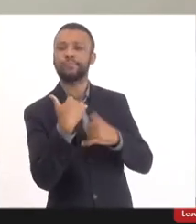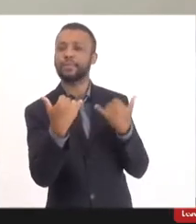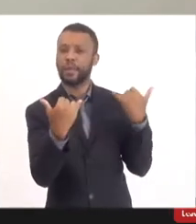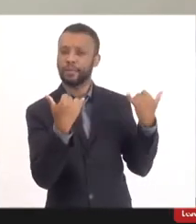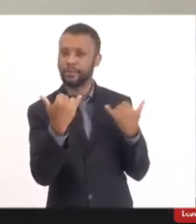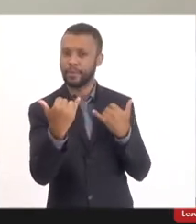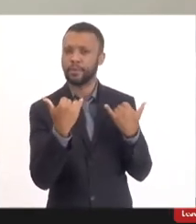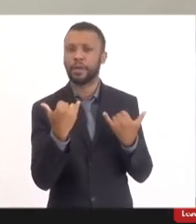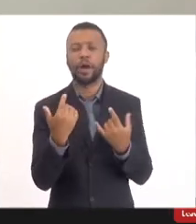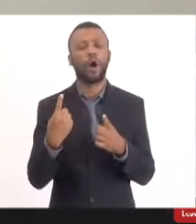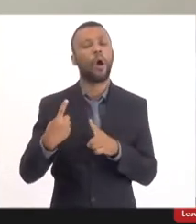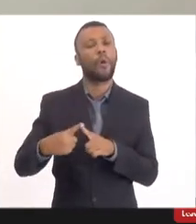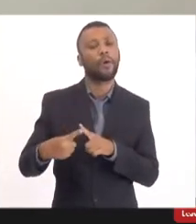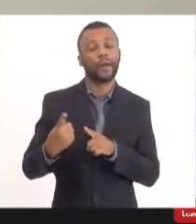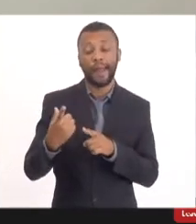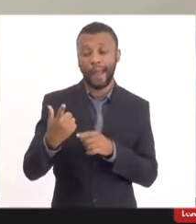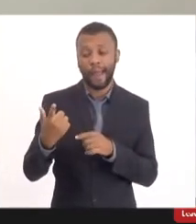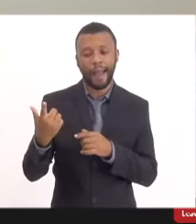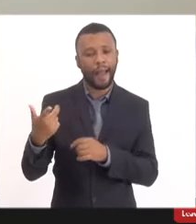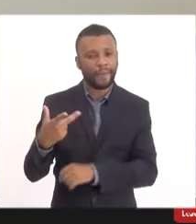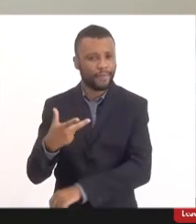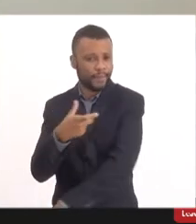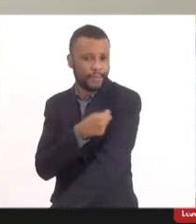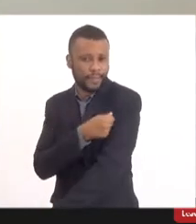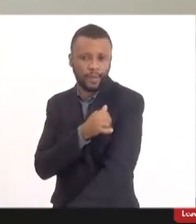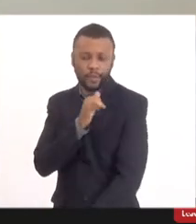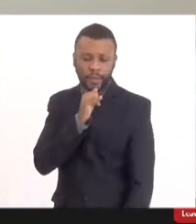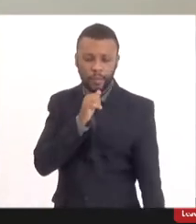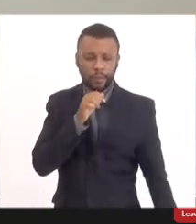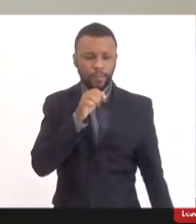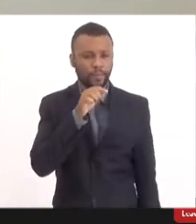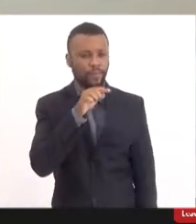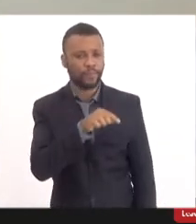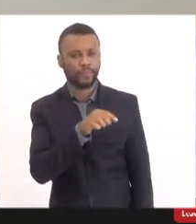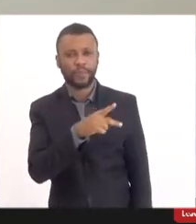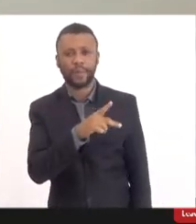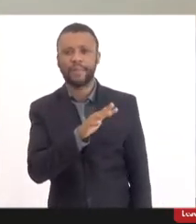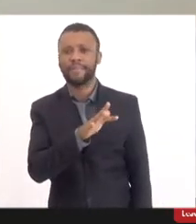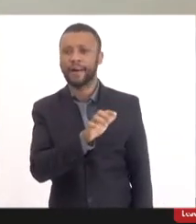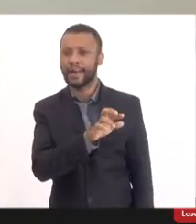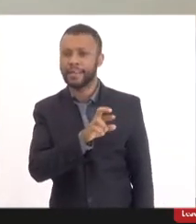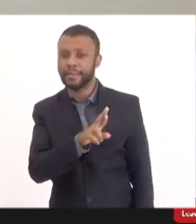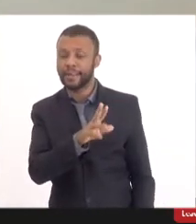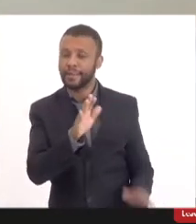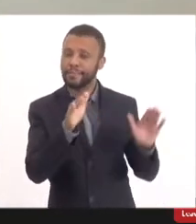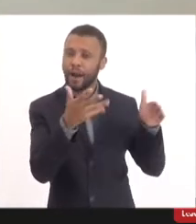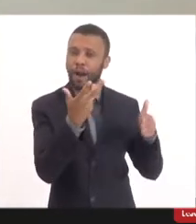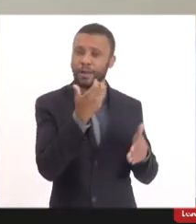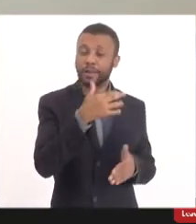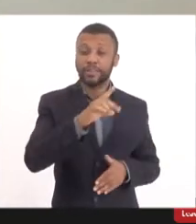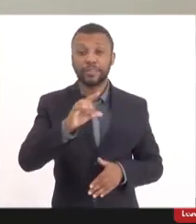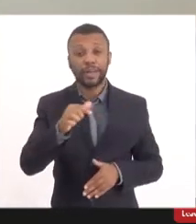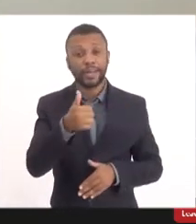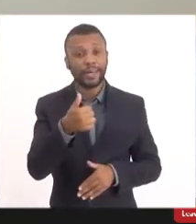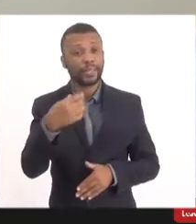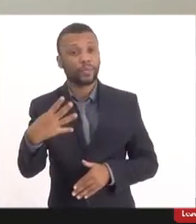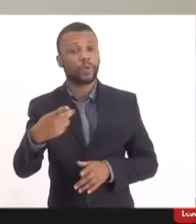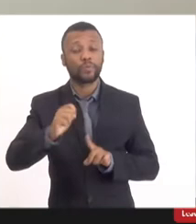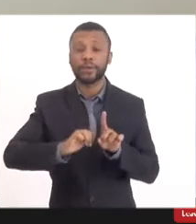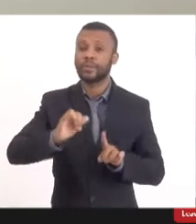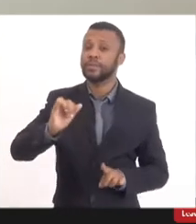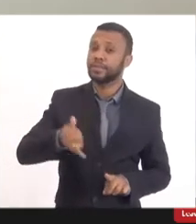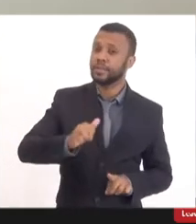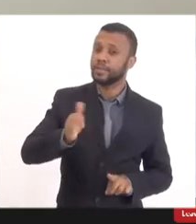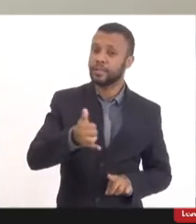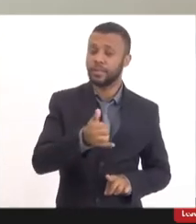elas começaram, no caso da Pfizer pediátrica, por exemplo, ela começou a ser distribuída a partir do dia 14 de janeiro aqui no estado. E a vacina